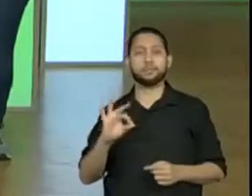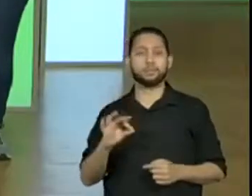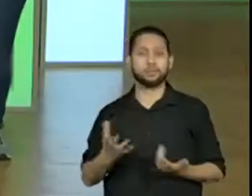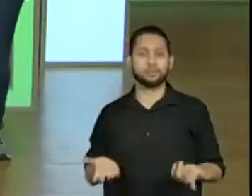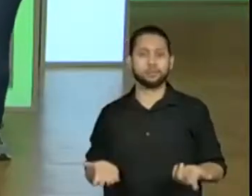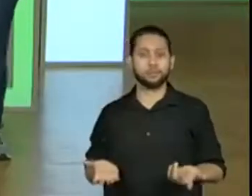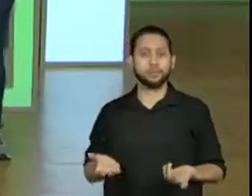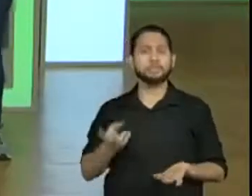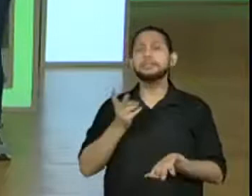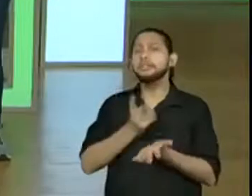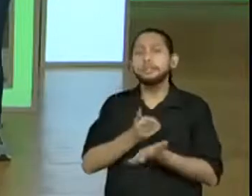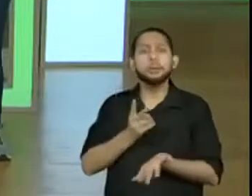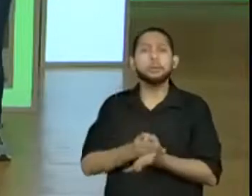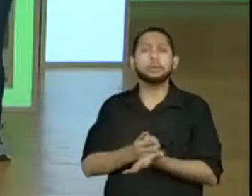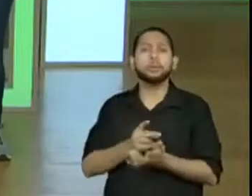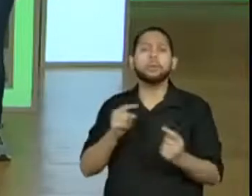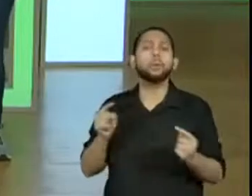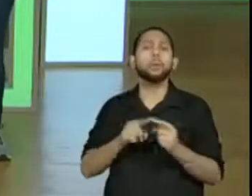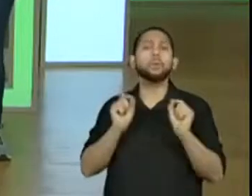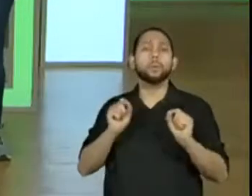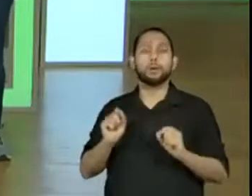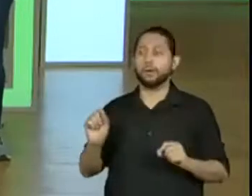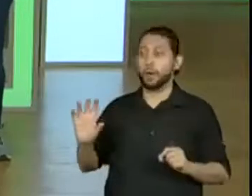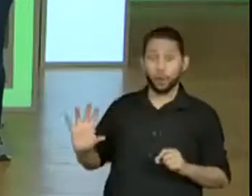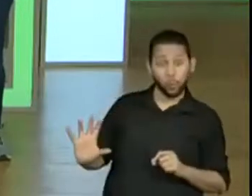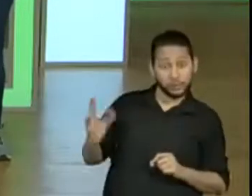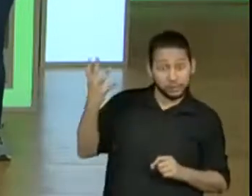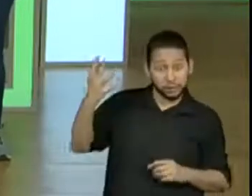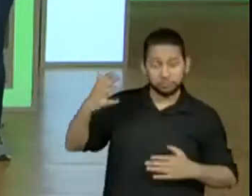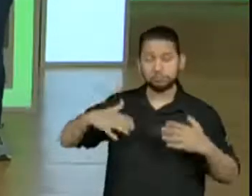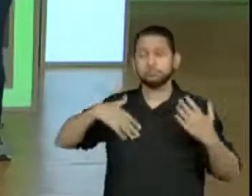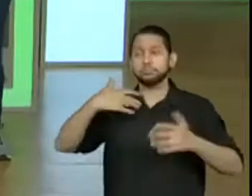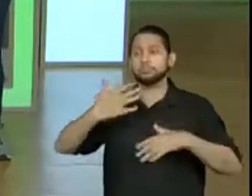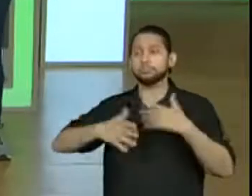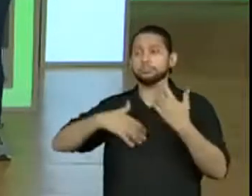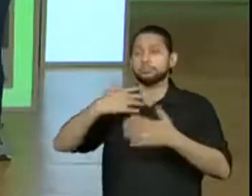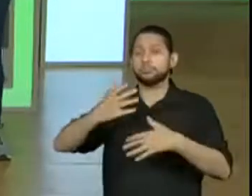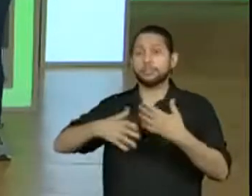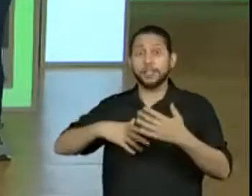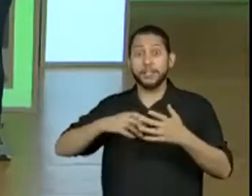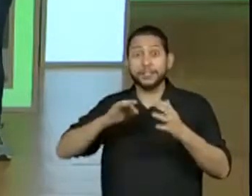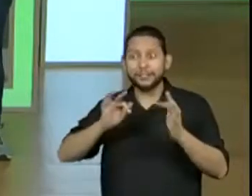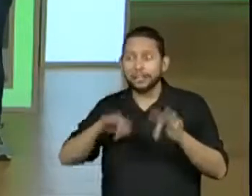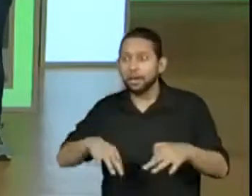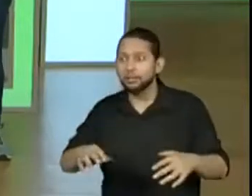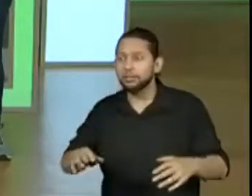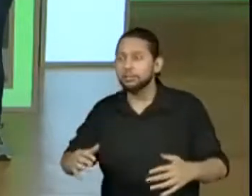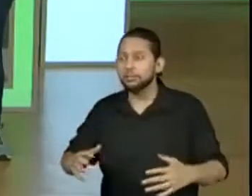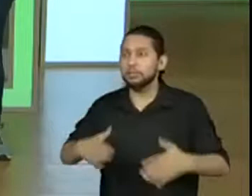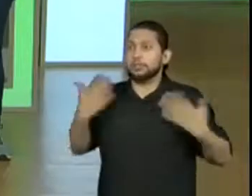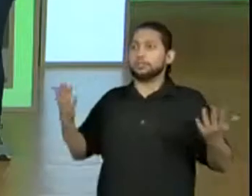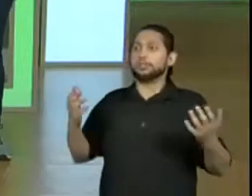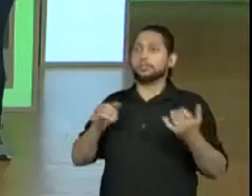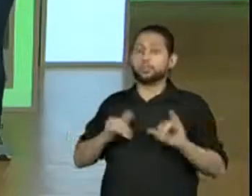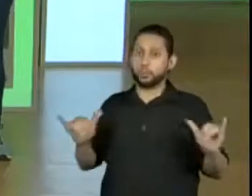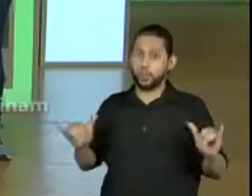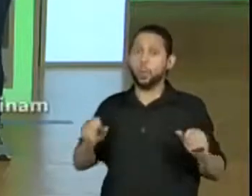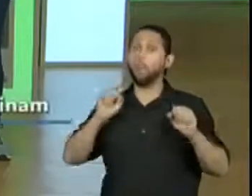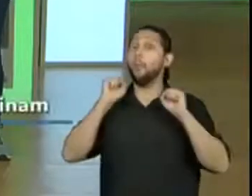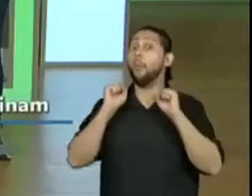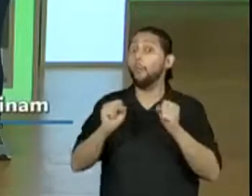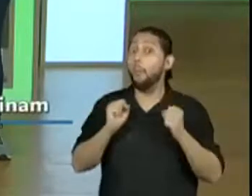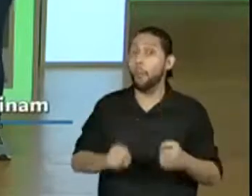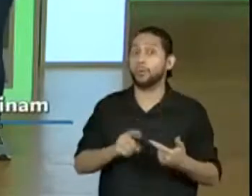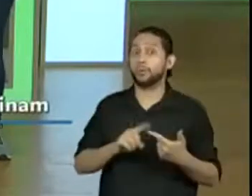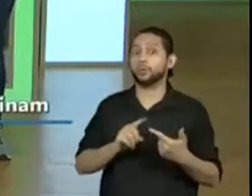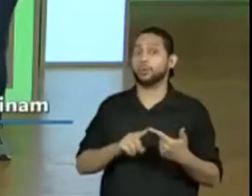sempre tem alguma coisa acontecendo e aí tem esse desfecho, a finalização da história, ou ela é humorística ou